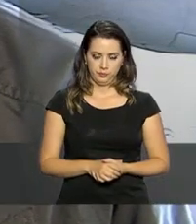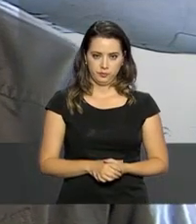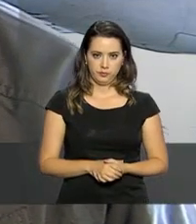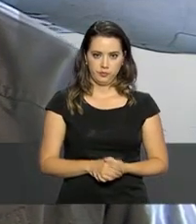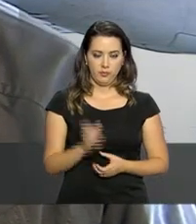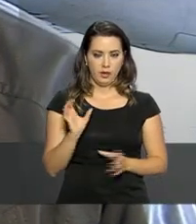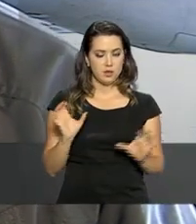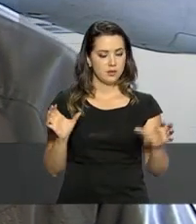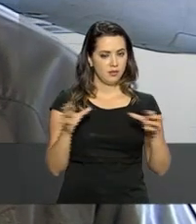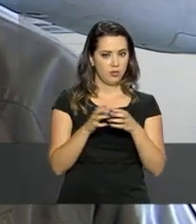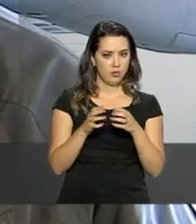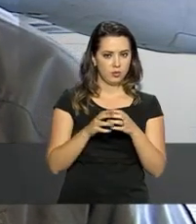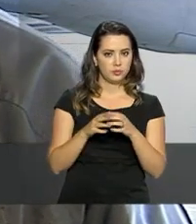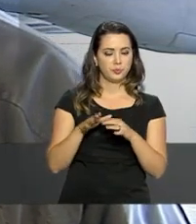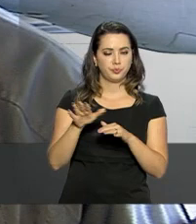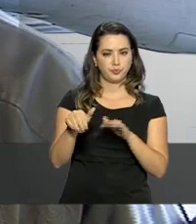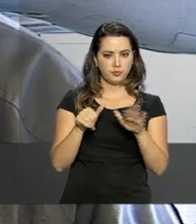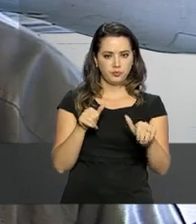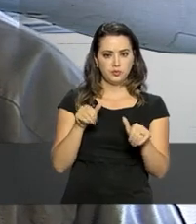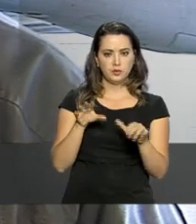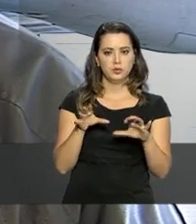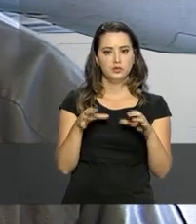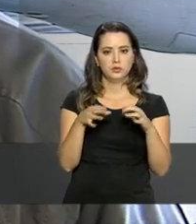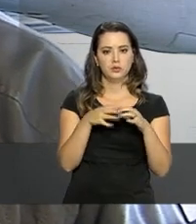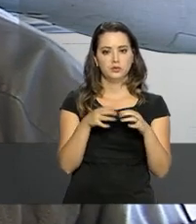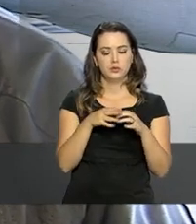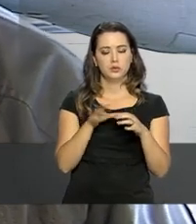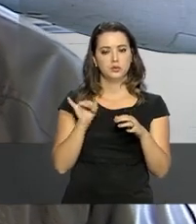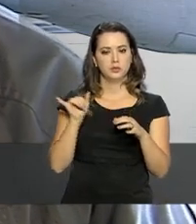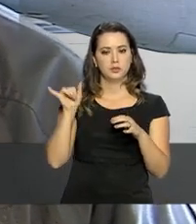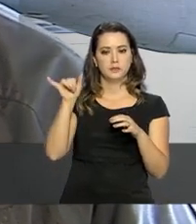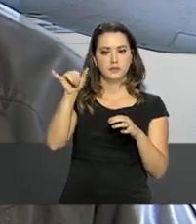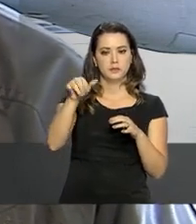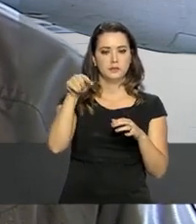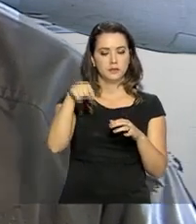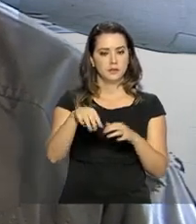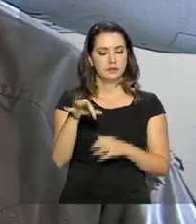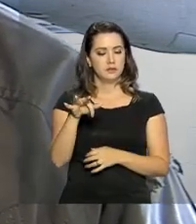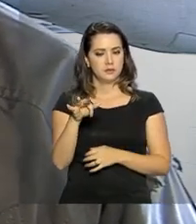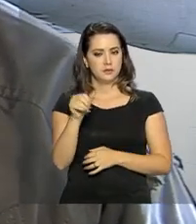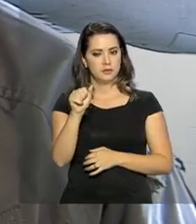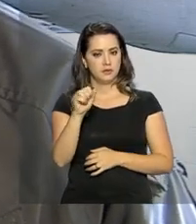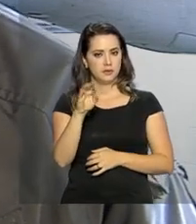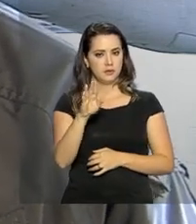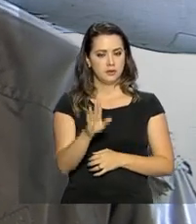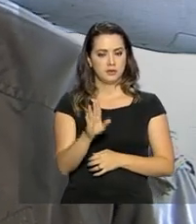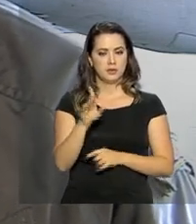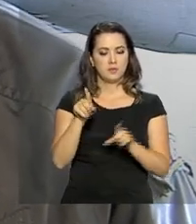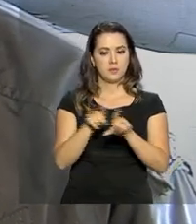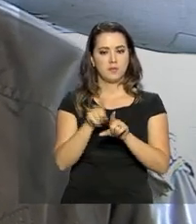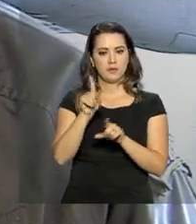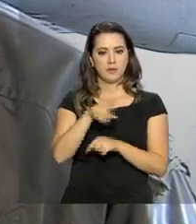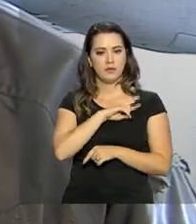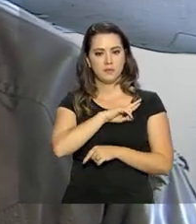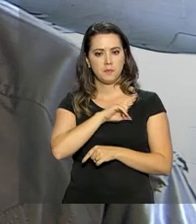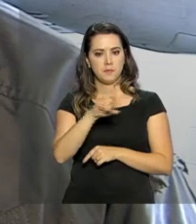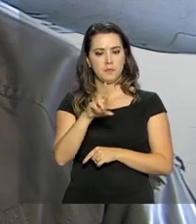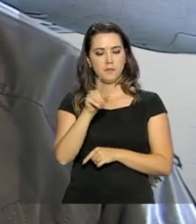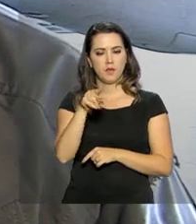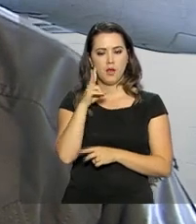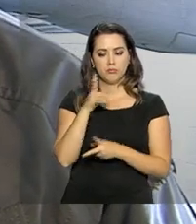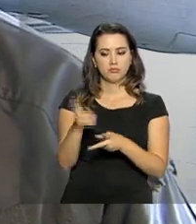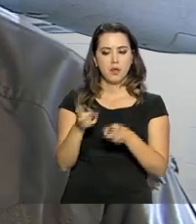contato com o comando de operações aeroespaciais aqui da Força Aérea. E esse comando é responsável por